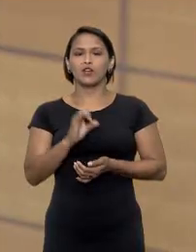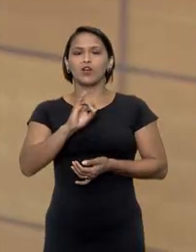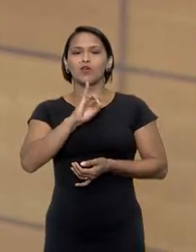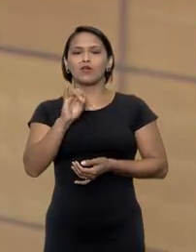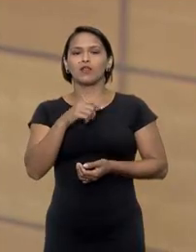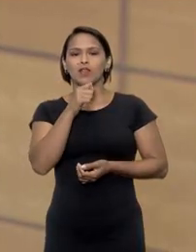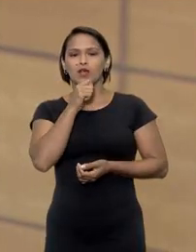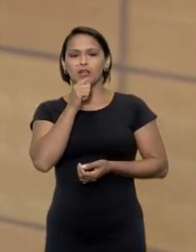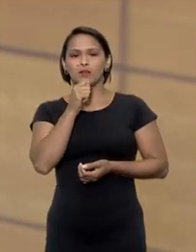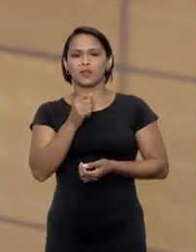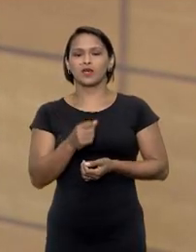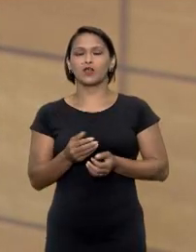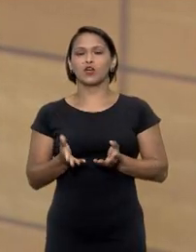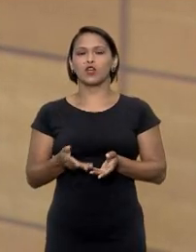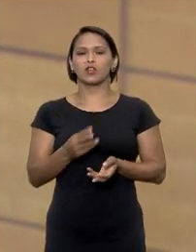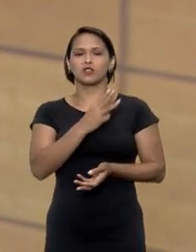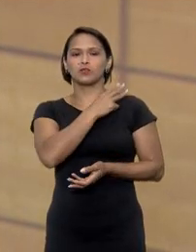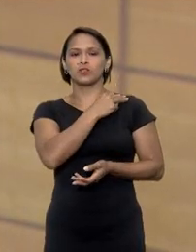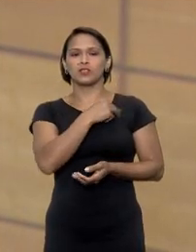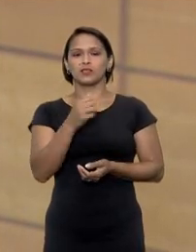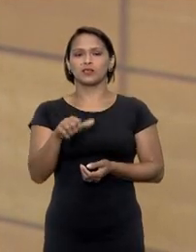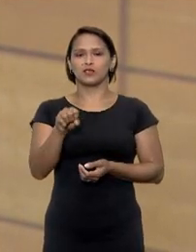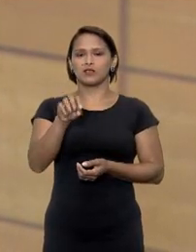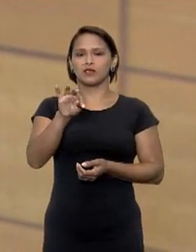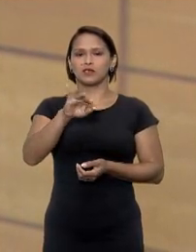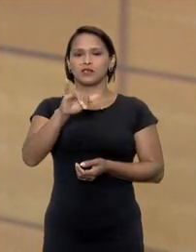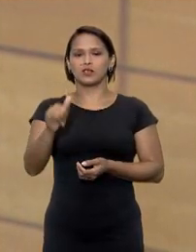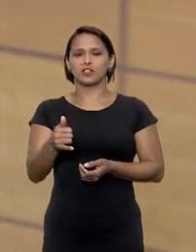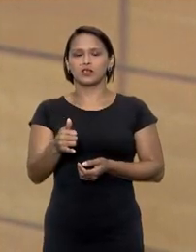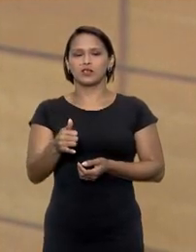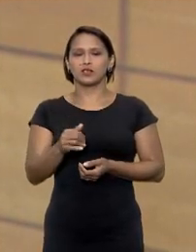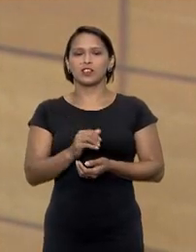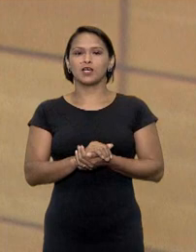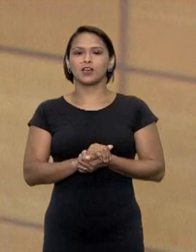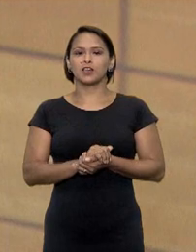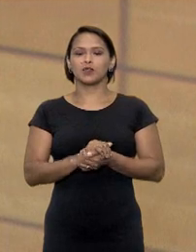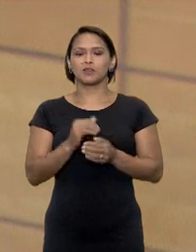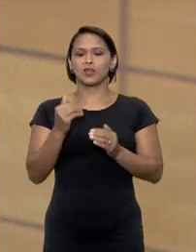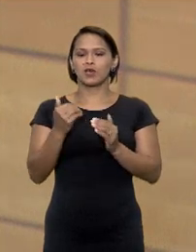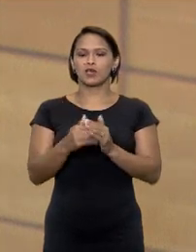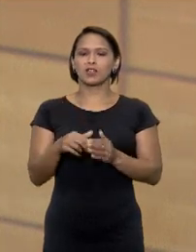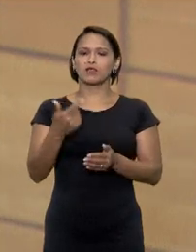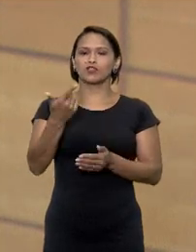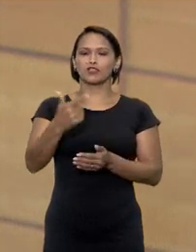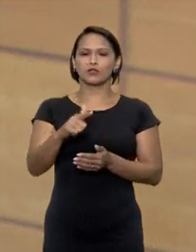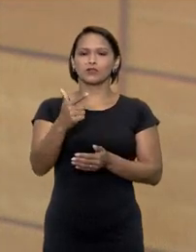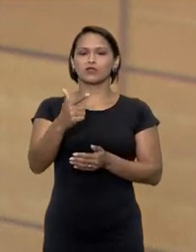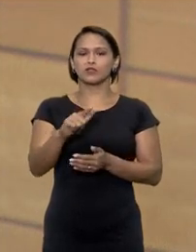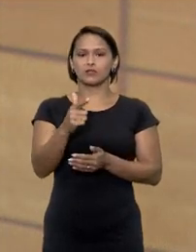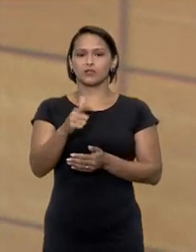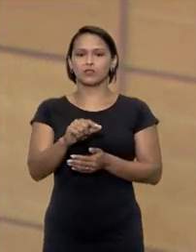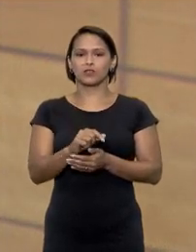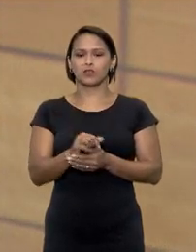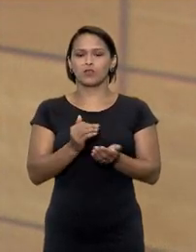Olá Damaris olha os ministros aqui do STJ vão analisar sob o rito dos recursos repetitivos a possibilidade de se prorrogar